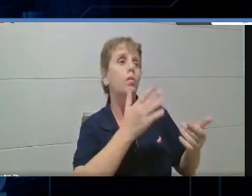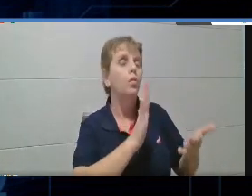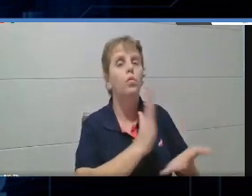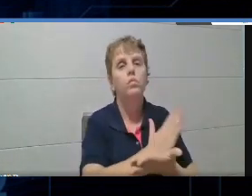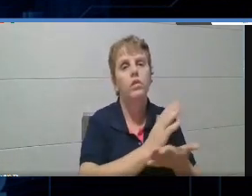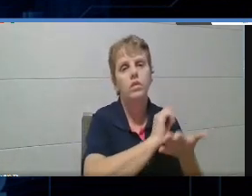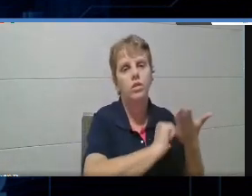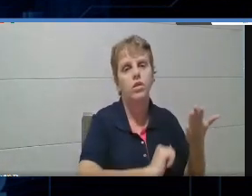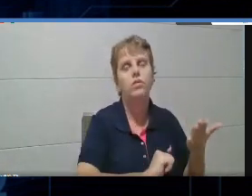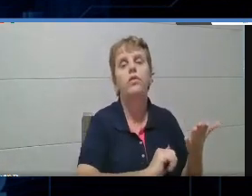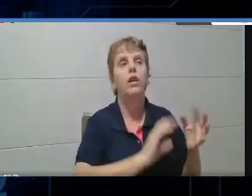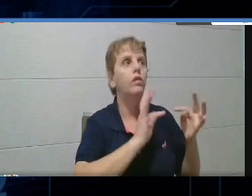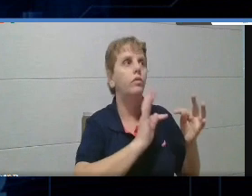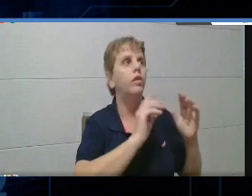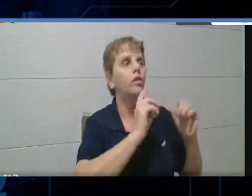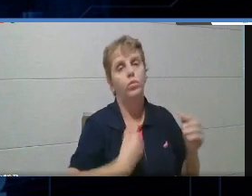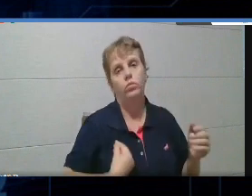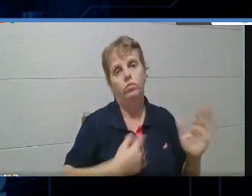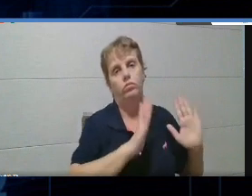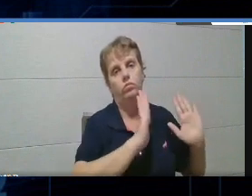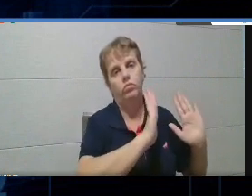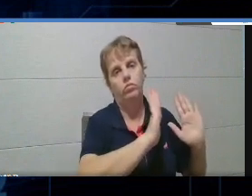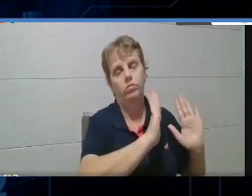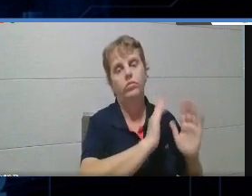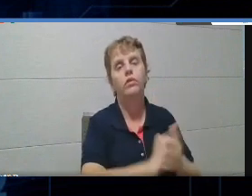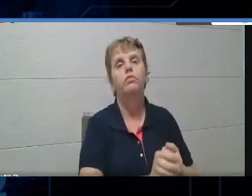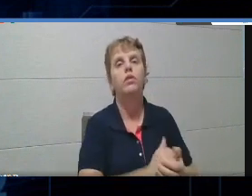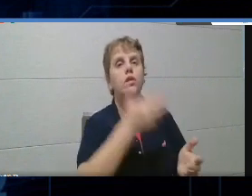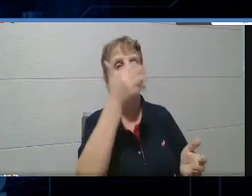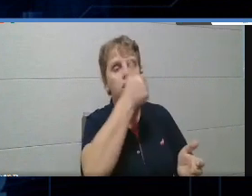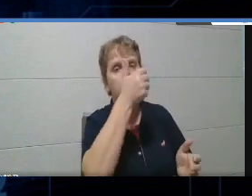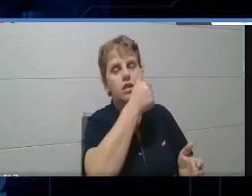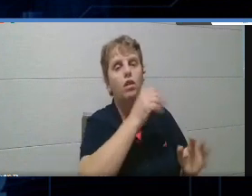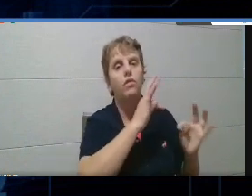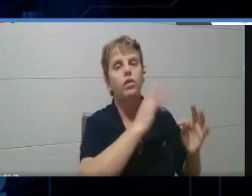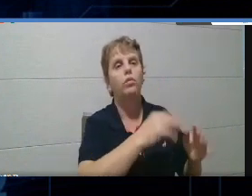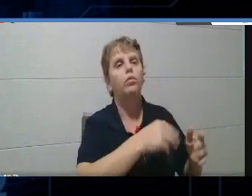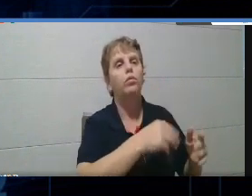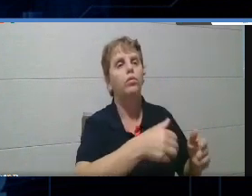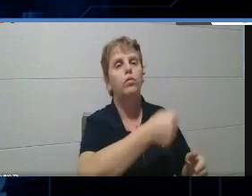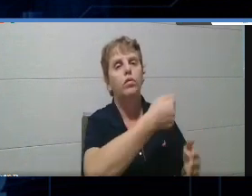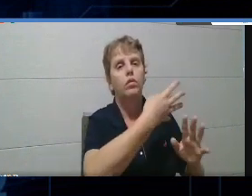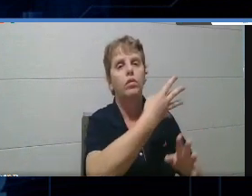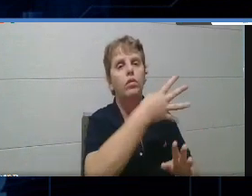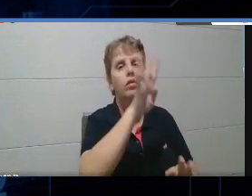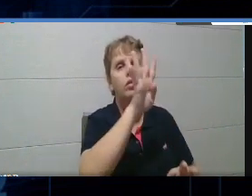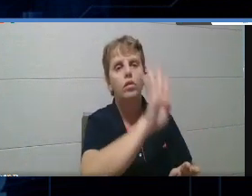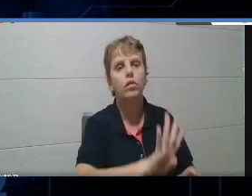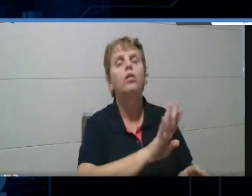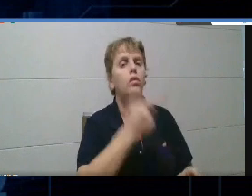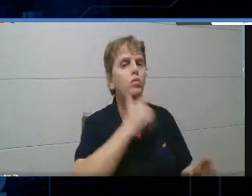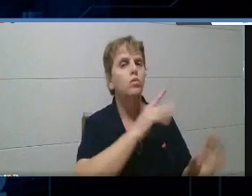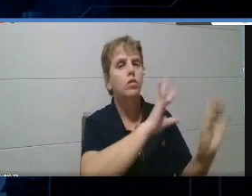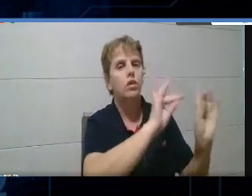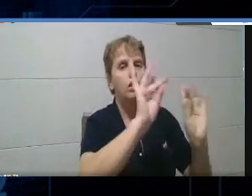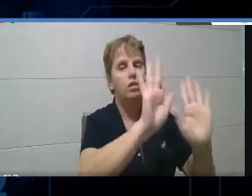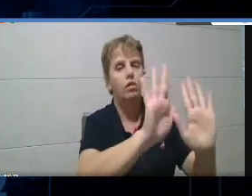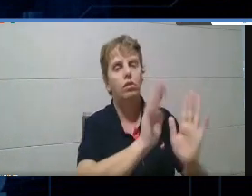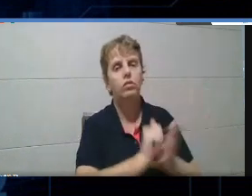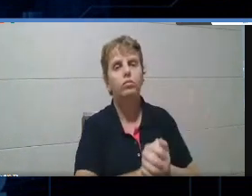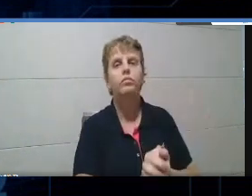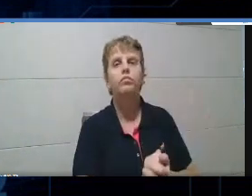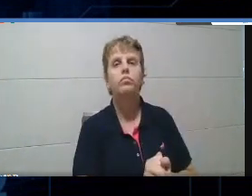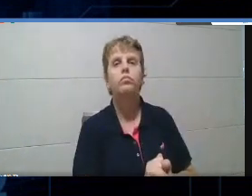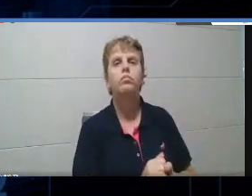com os alunos. Fica tudo aqui gravado e você pode dar, como eu falei, você pode estar exportando isso para o Excel, tá vendo por